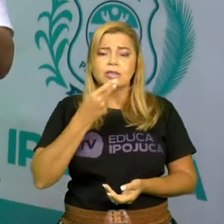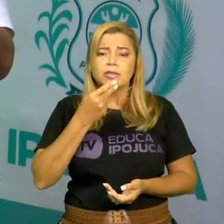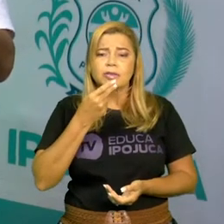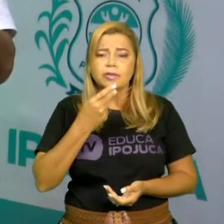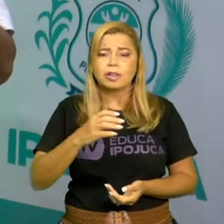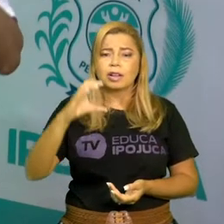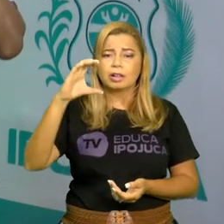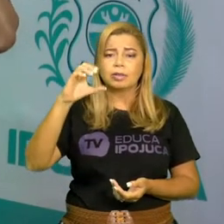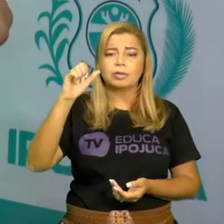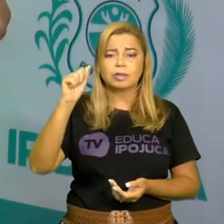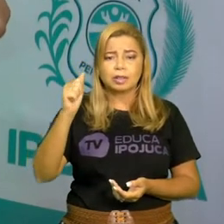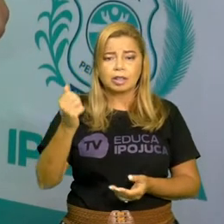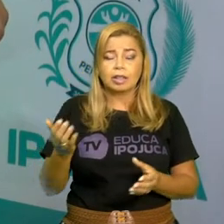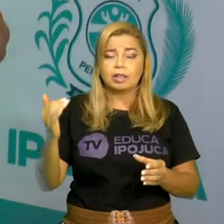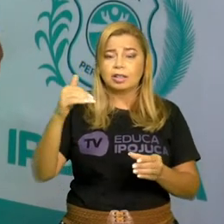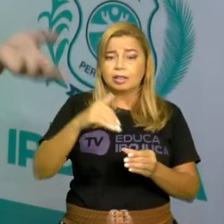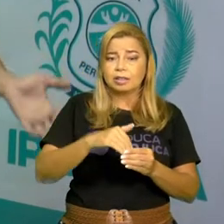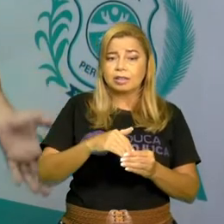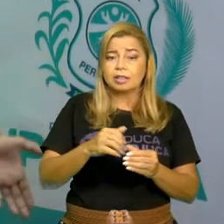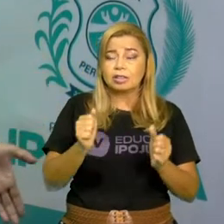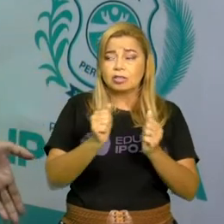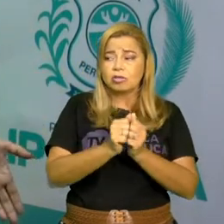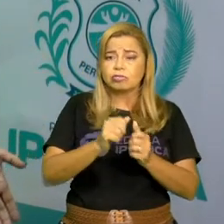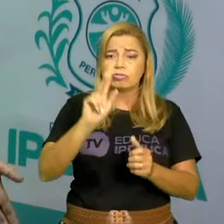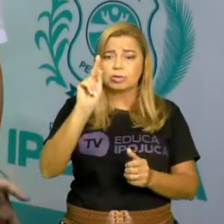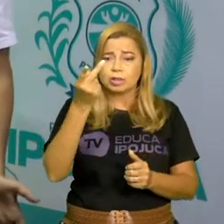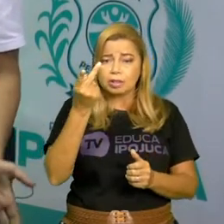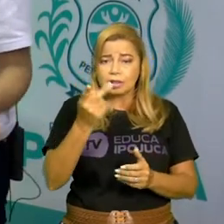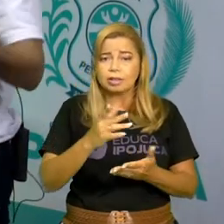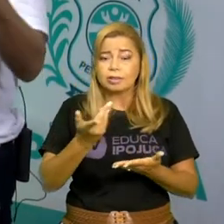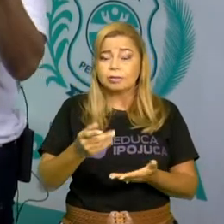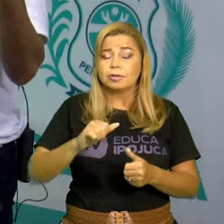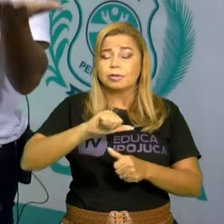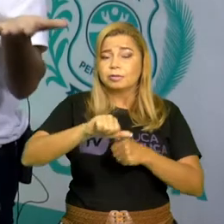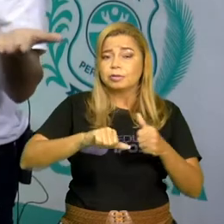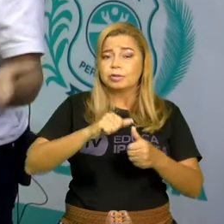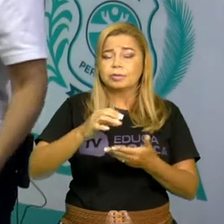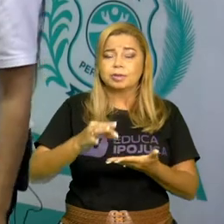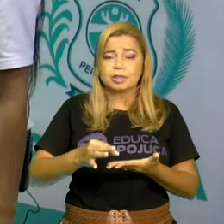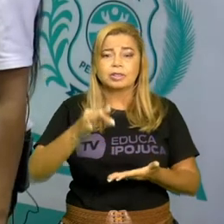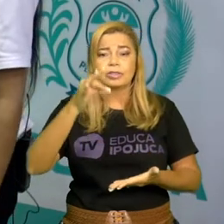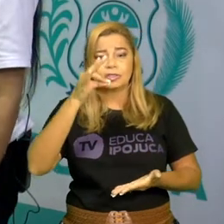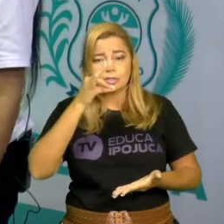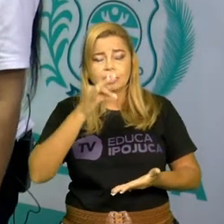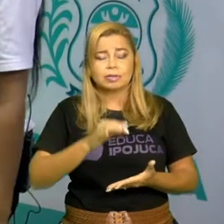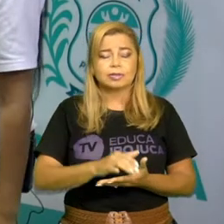galho, a gente entendeu que o som mudou um pouco ali, mudou totalmente.